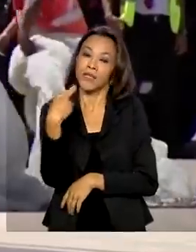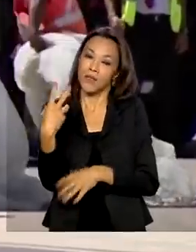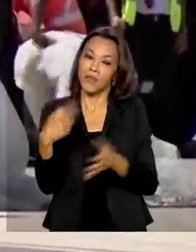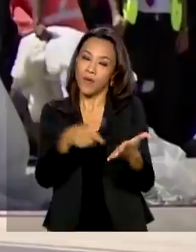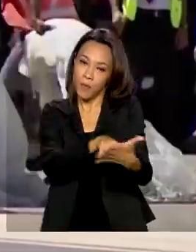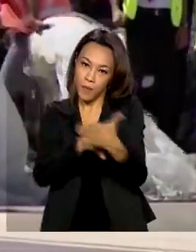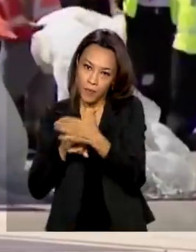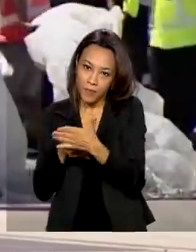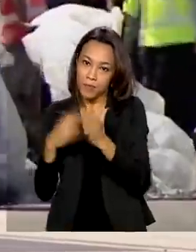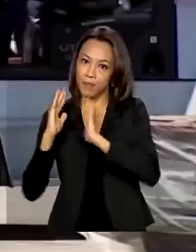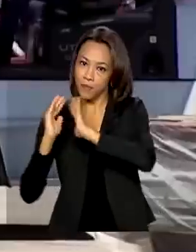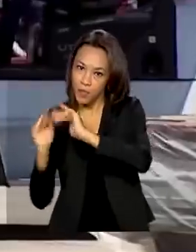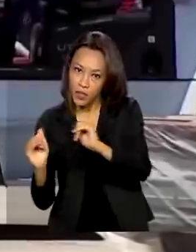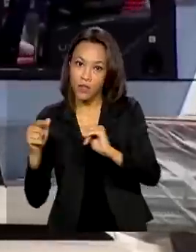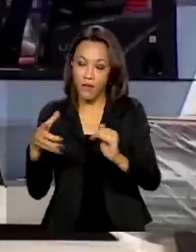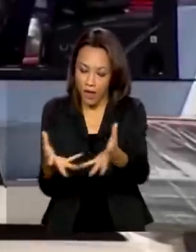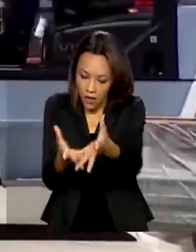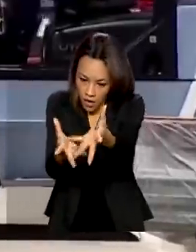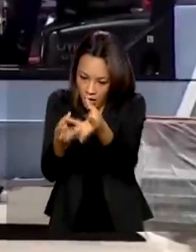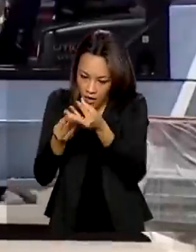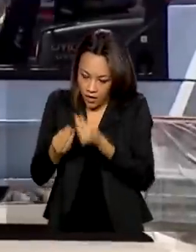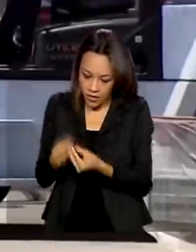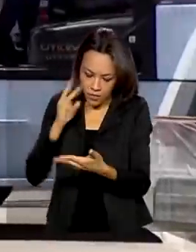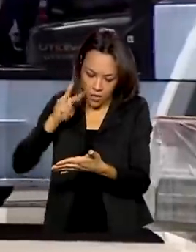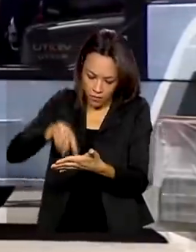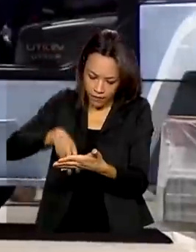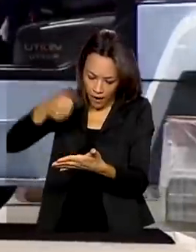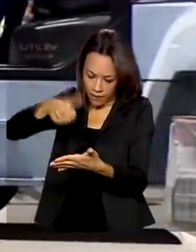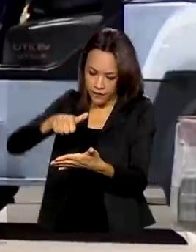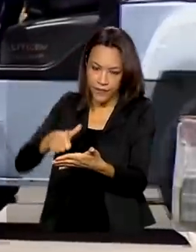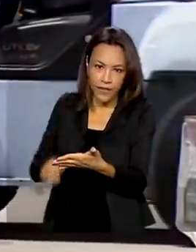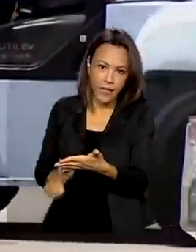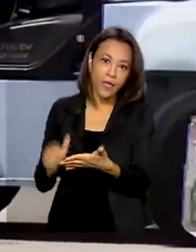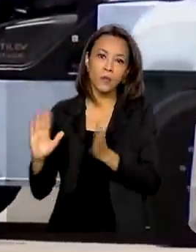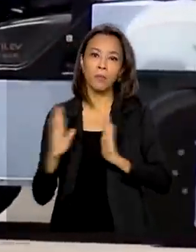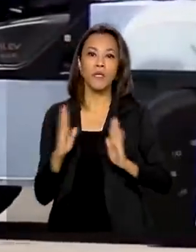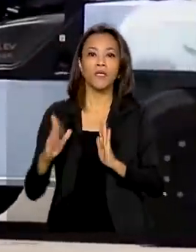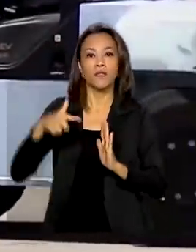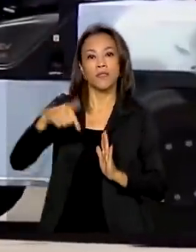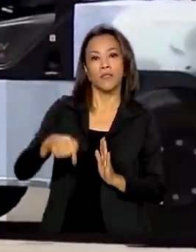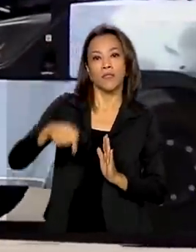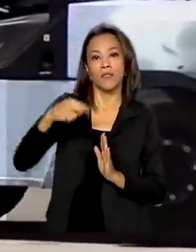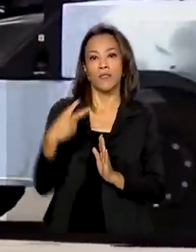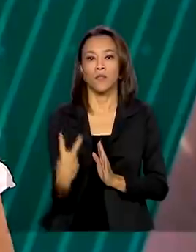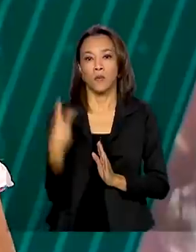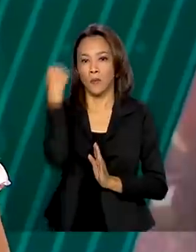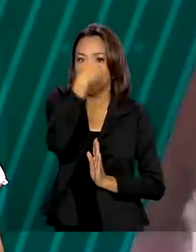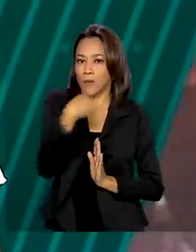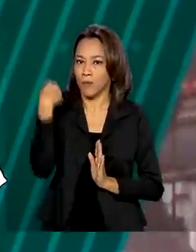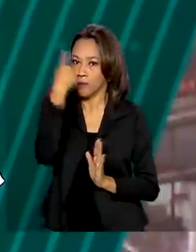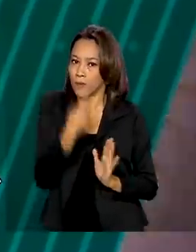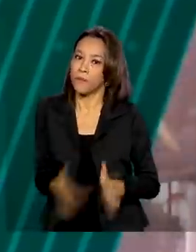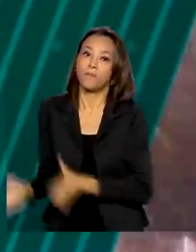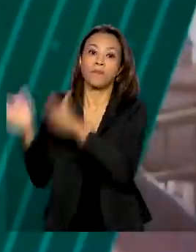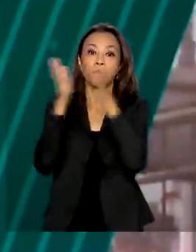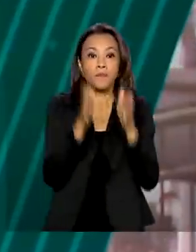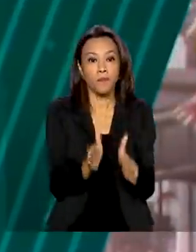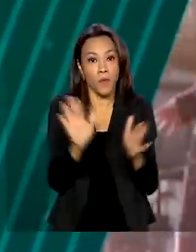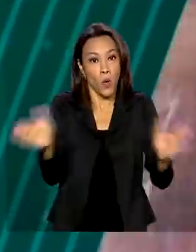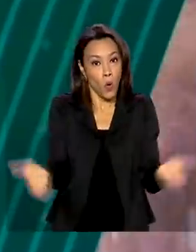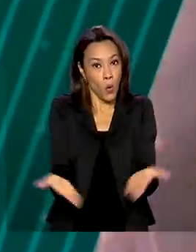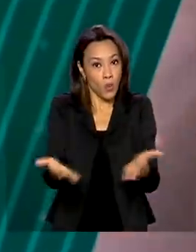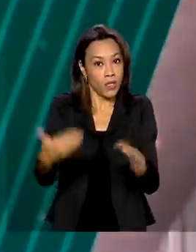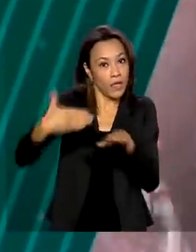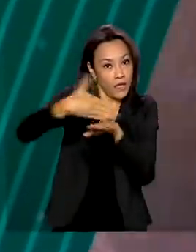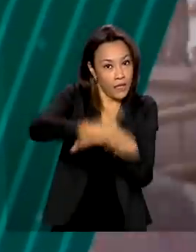Com o pedido, a agência vai analisar o protocolo de pesquisa em até 72 horas. E a partir de hoje, para entrar